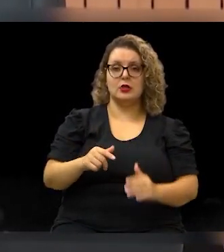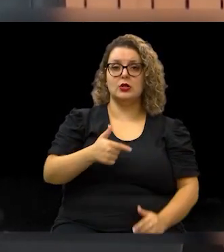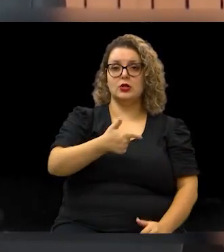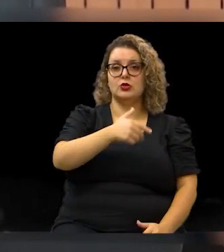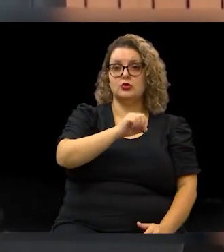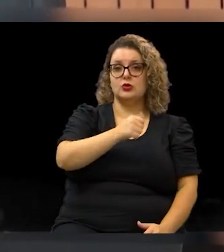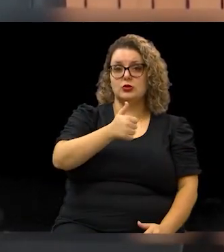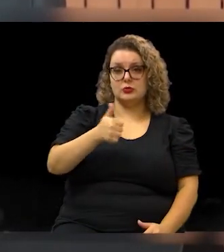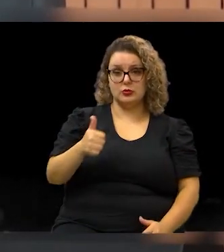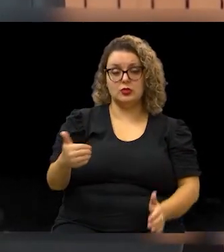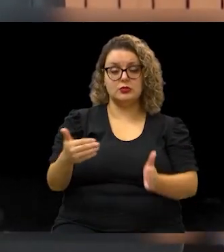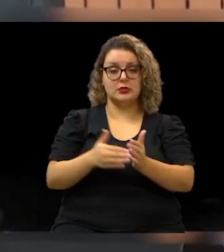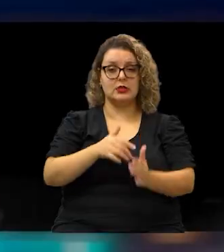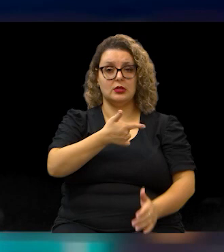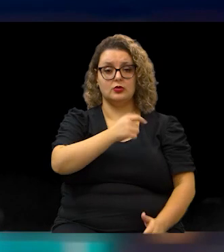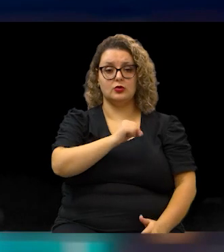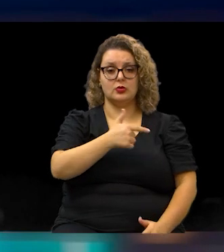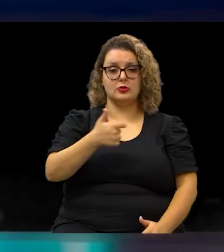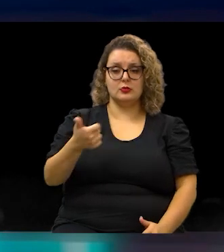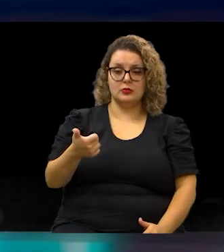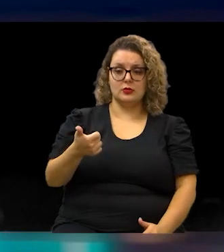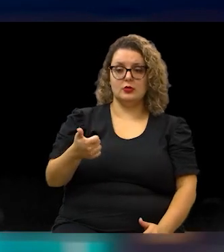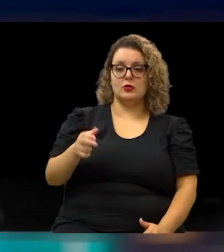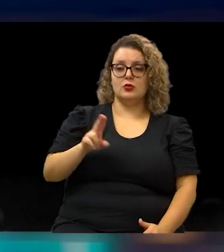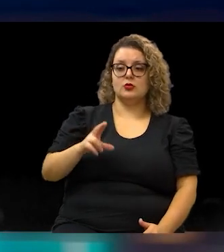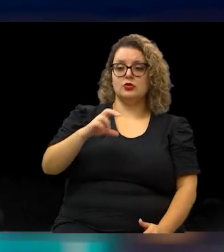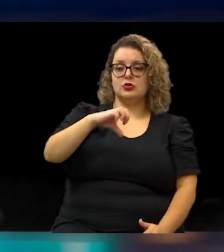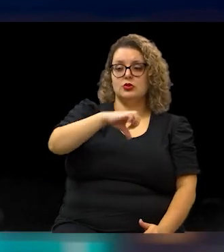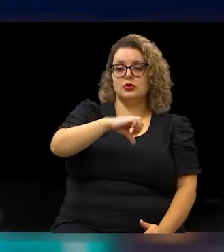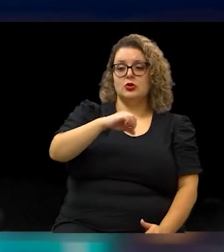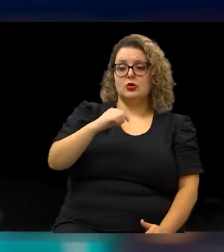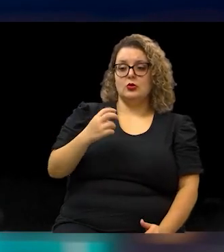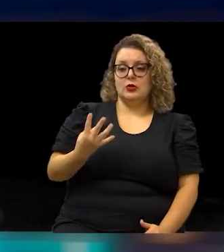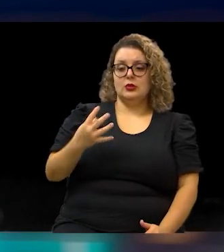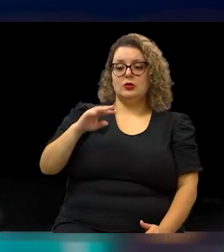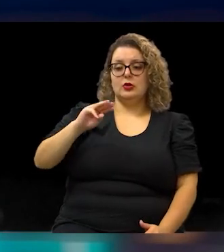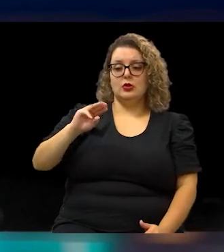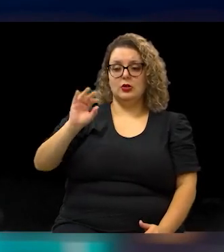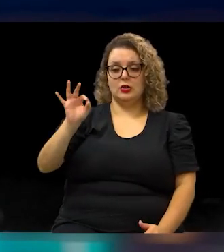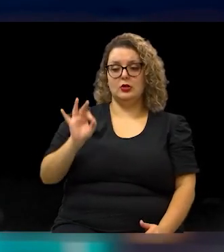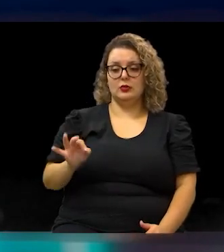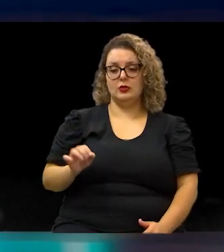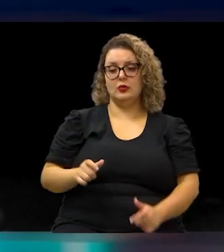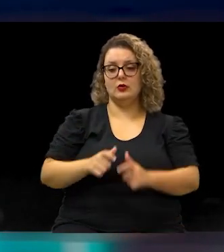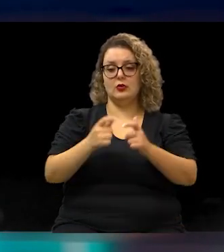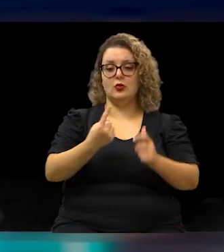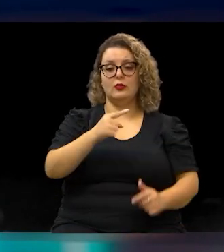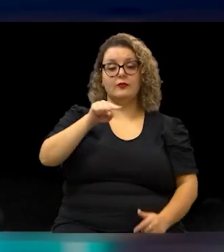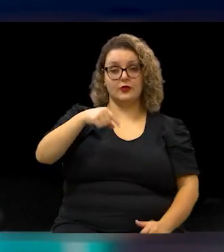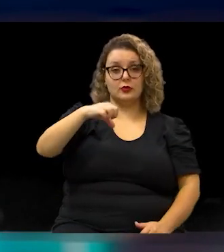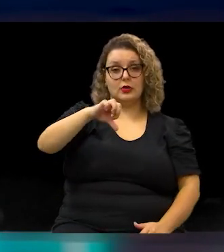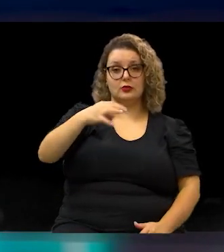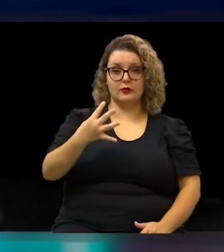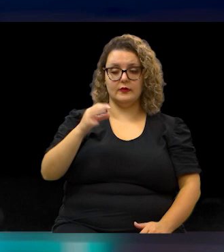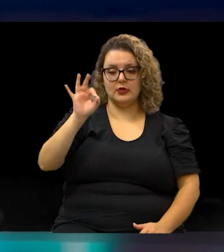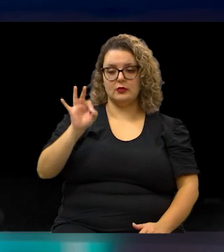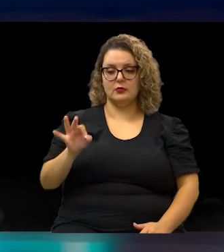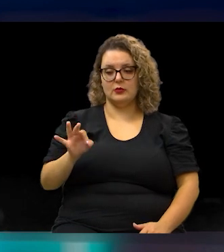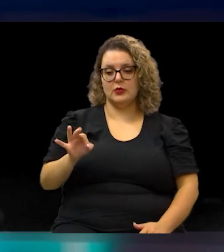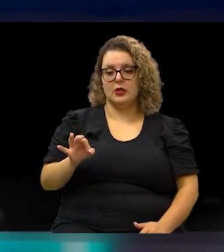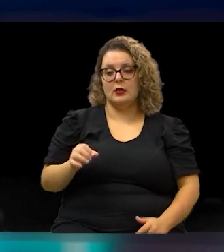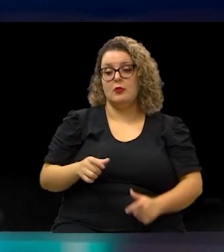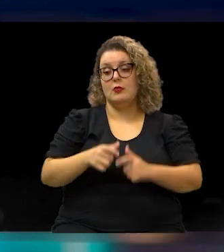a 2021 de 1,94%. Isso foi maior que o crescimento populacional que foi 0,8